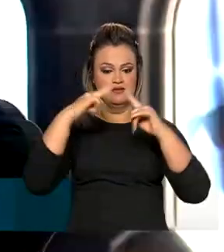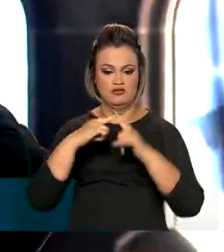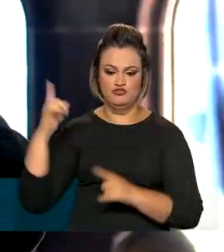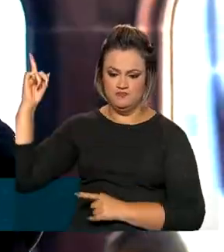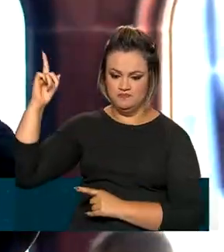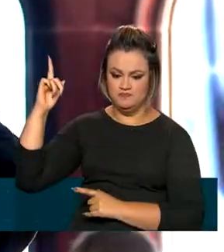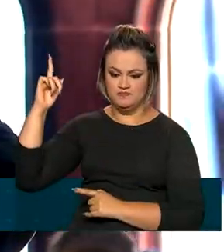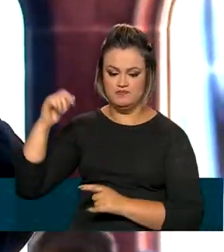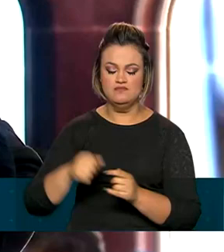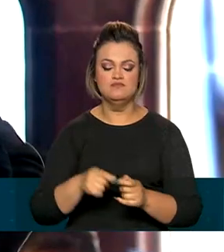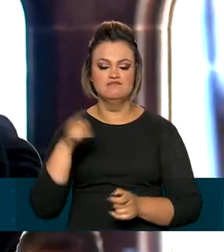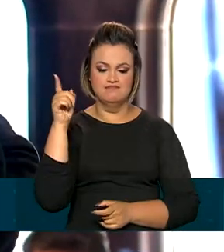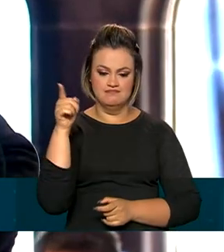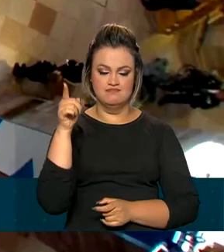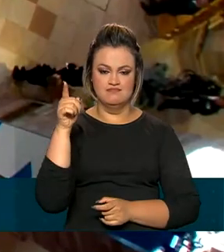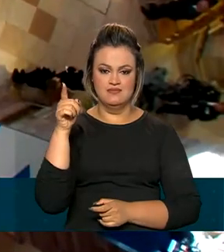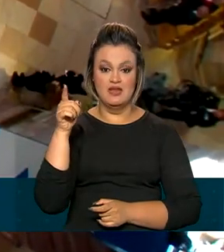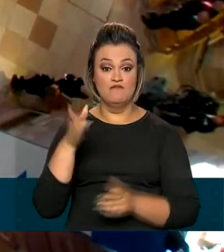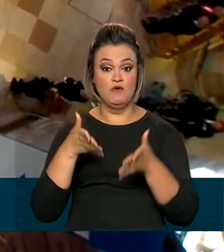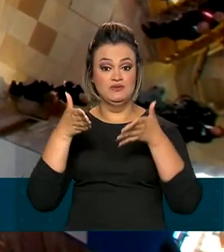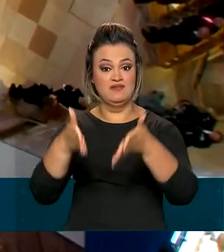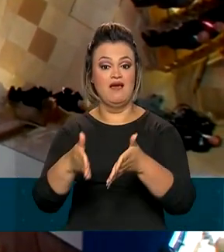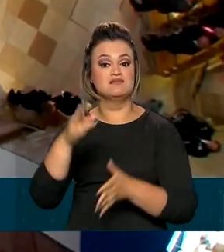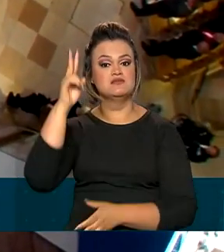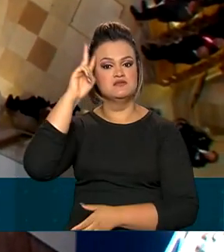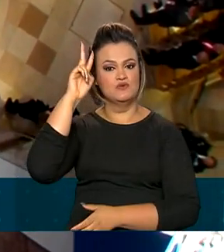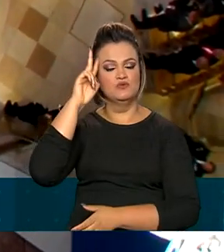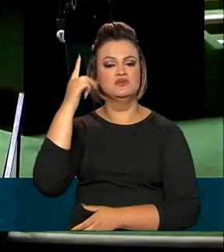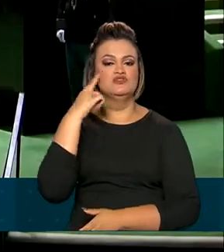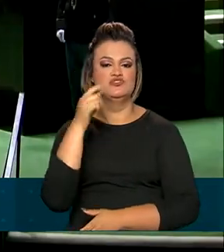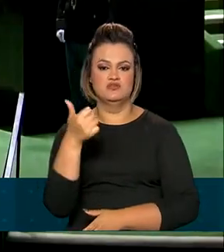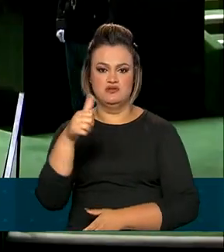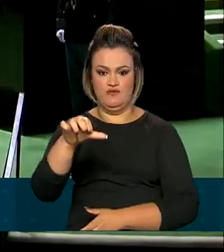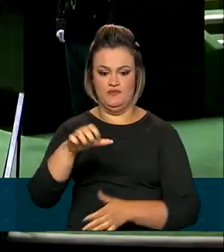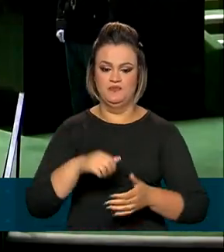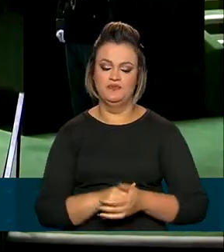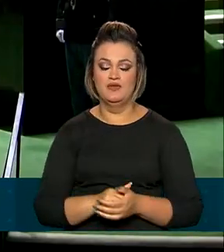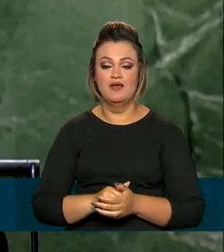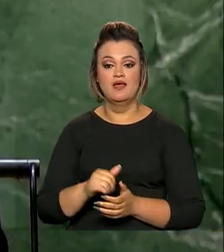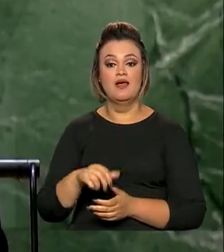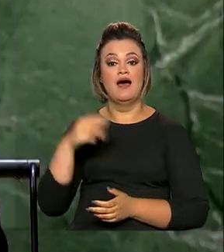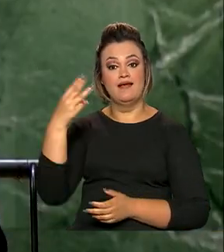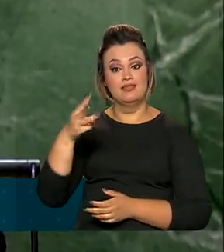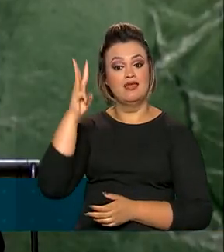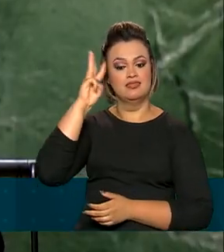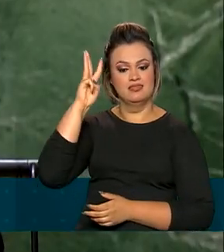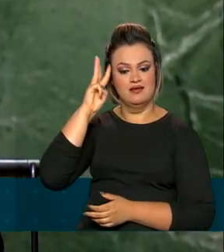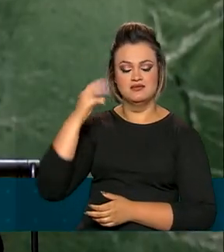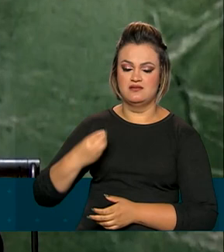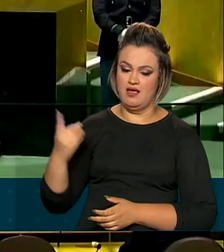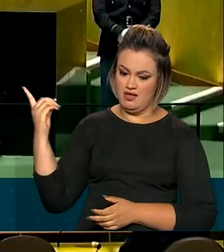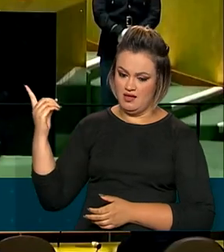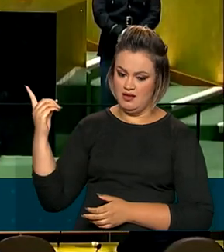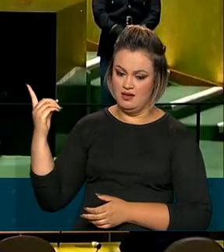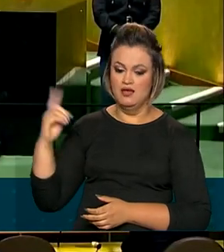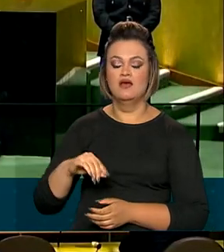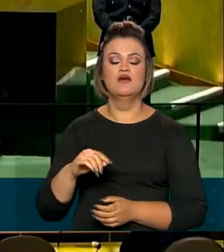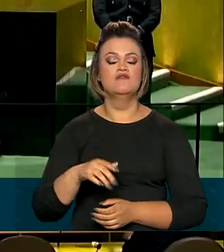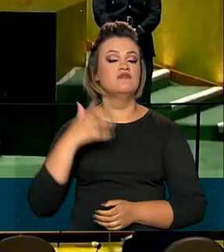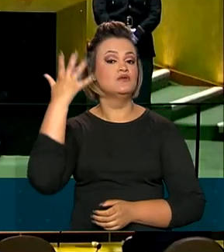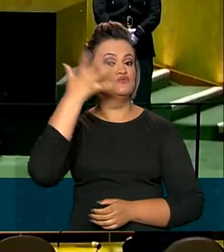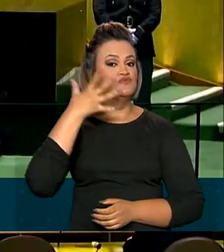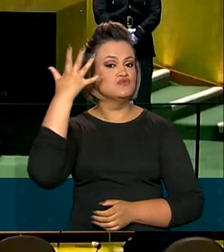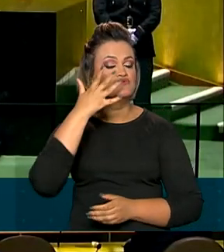Billis. O funeral será na próxima segunda-feira, dia 19. No dia seguinte, o presidente Bolsonaro faz o